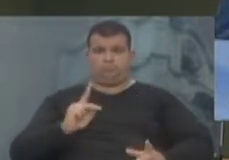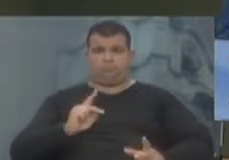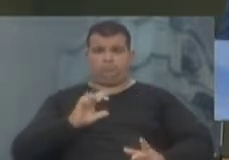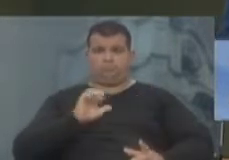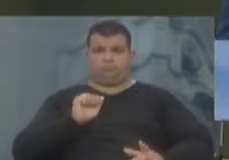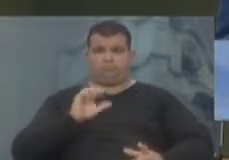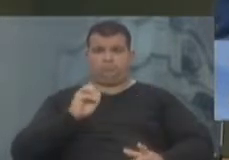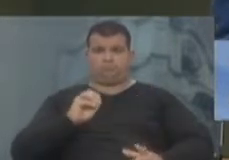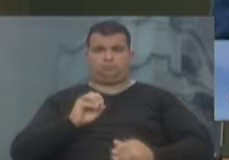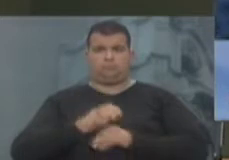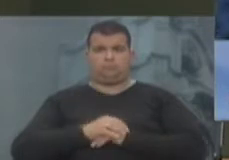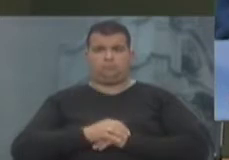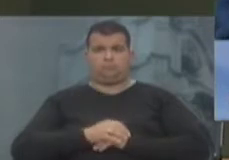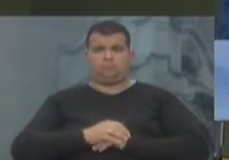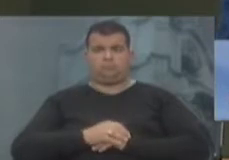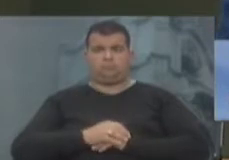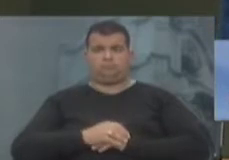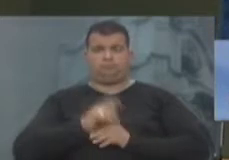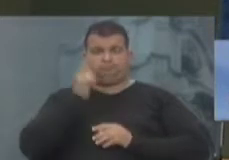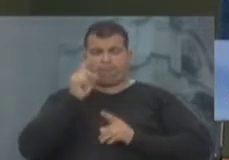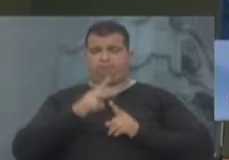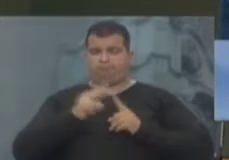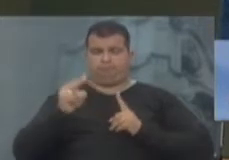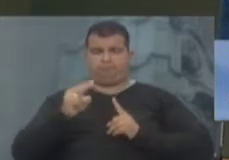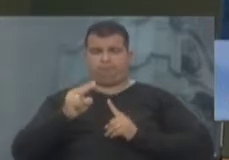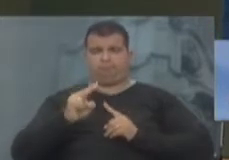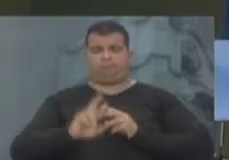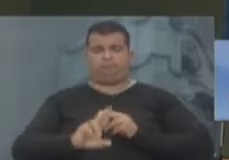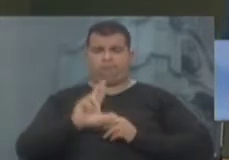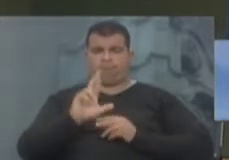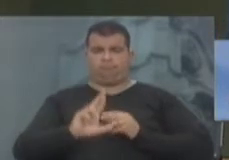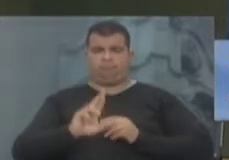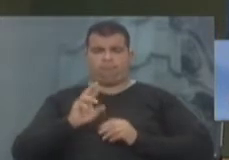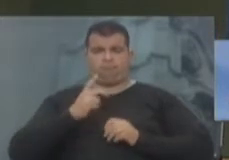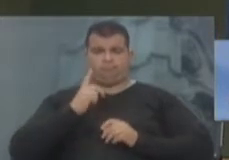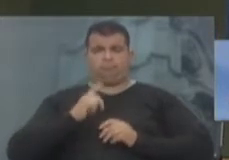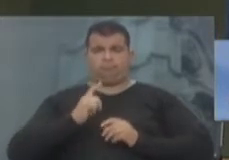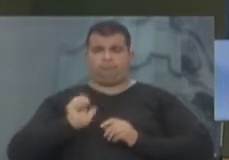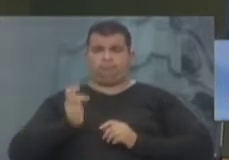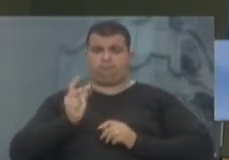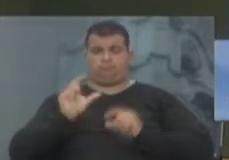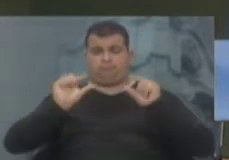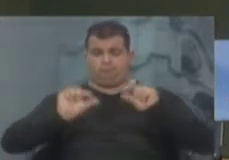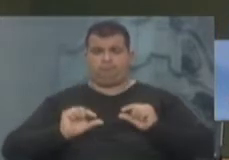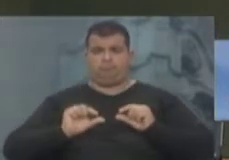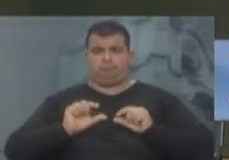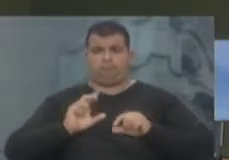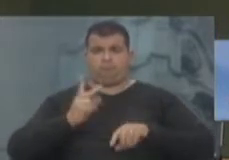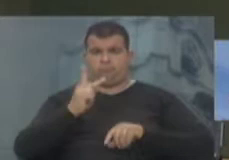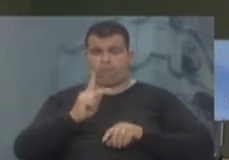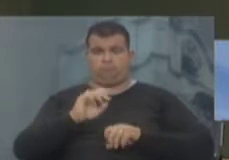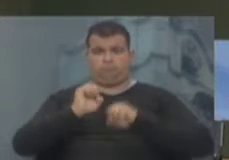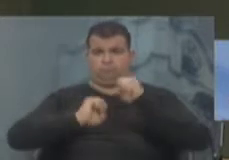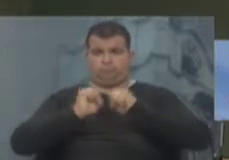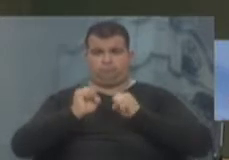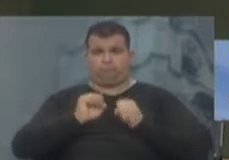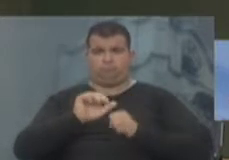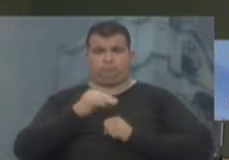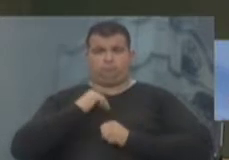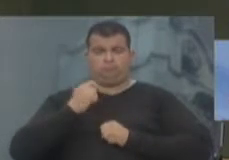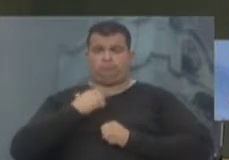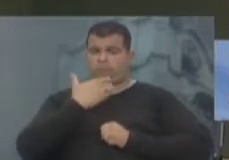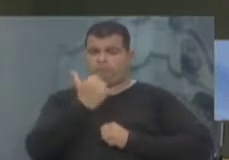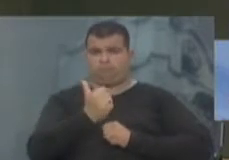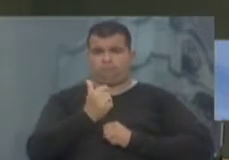CAL, venceu um pregão eletrônico, um pregão de menor custo, quando a sua empresa foi contratada para